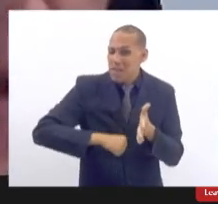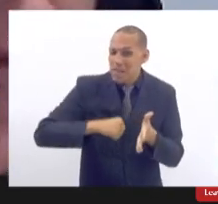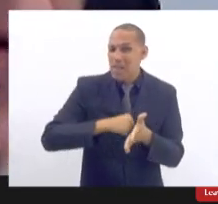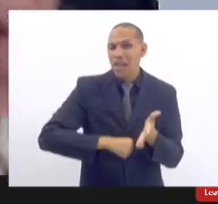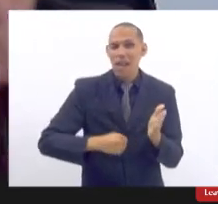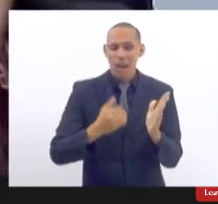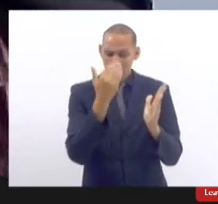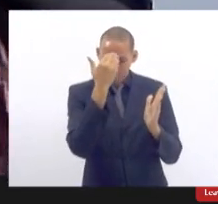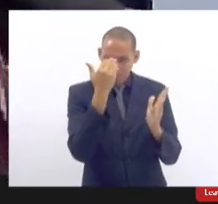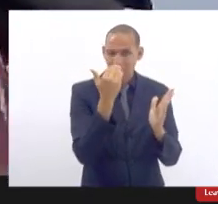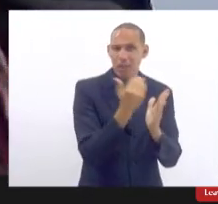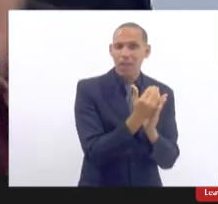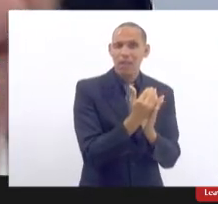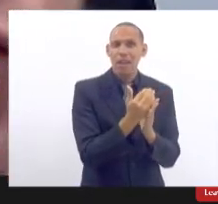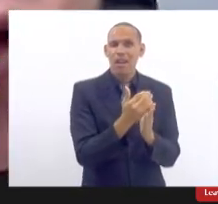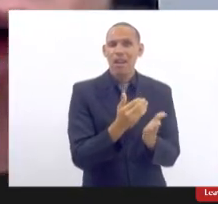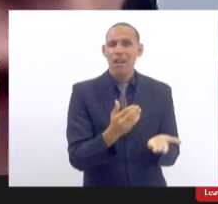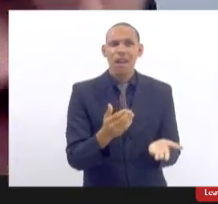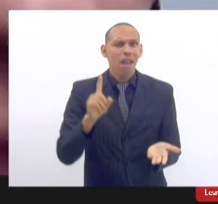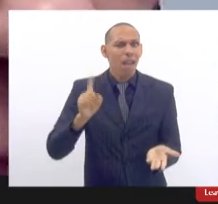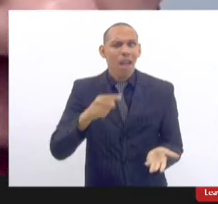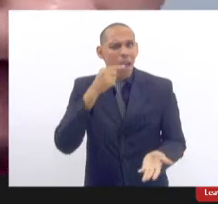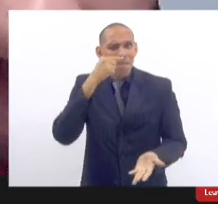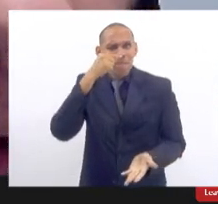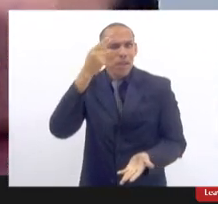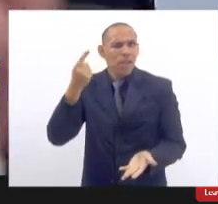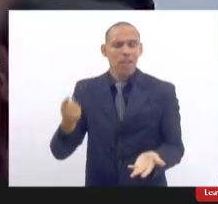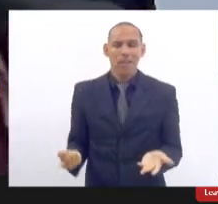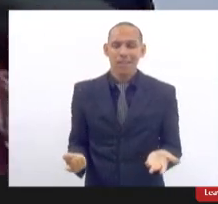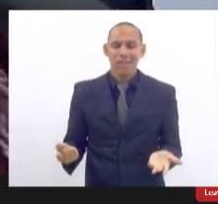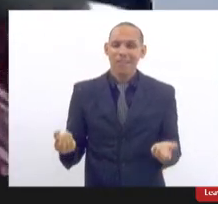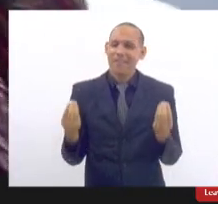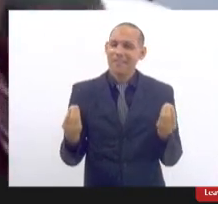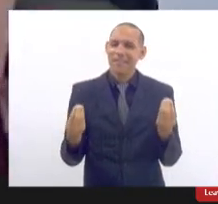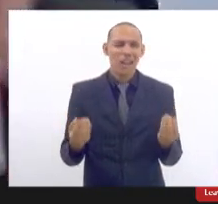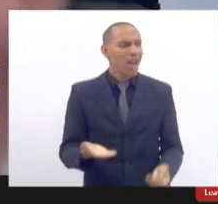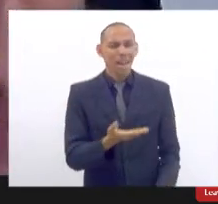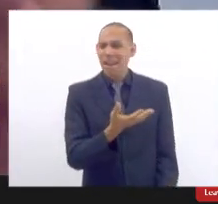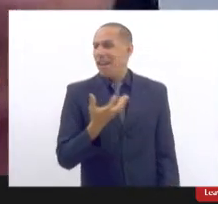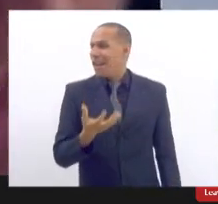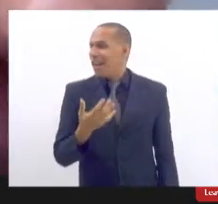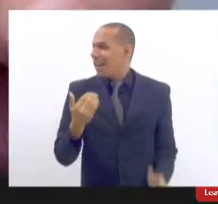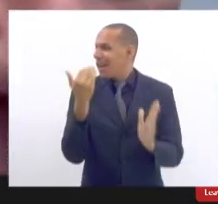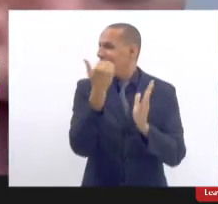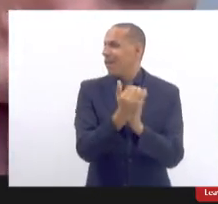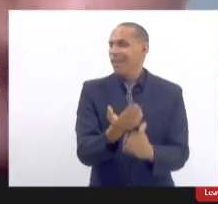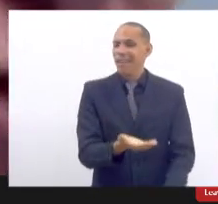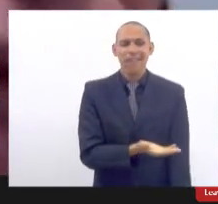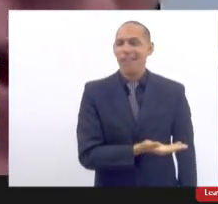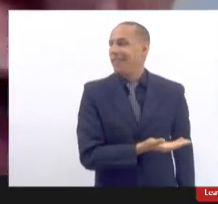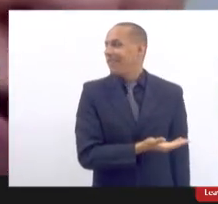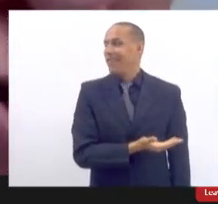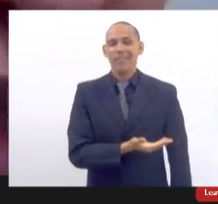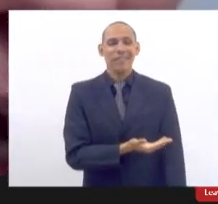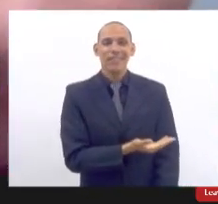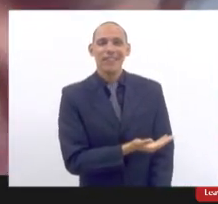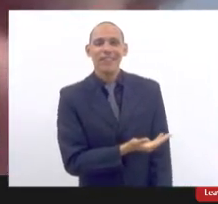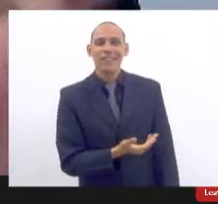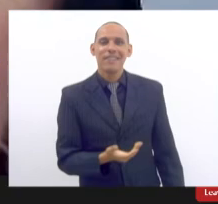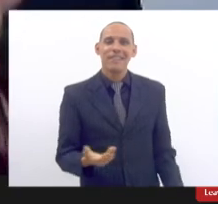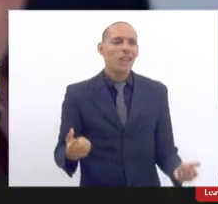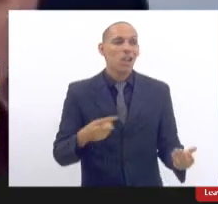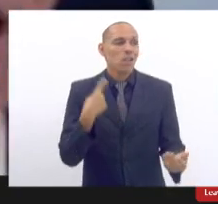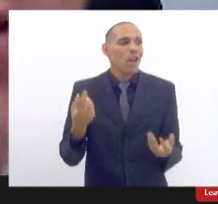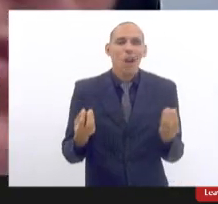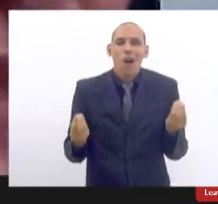cumprida você é considerado um cara presunçoso olha ele ainda quer que seja cumprida onde é que nós estamos